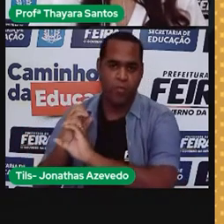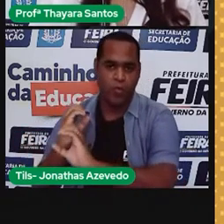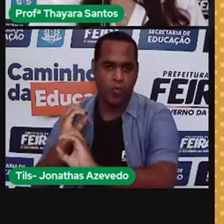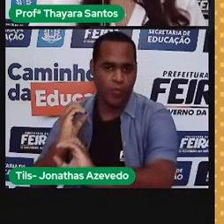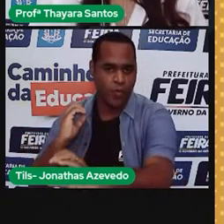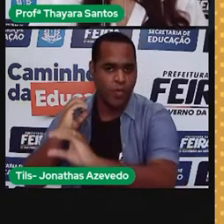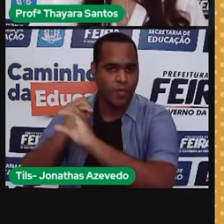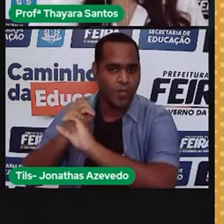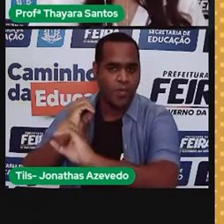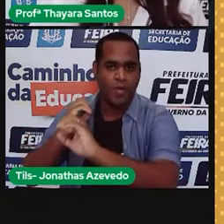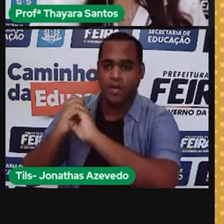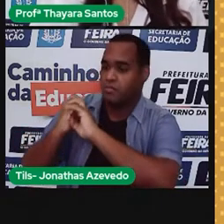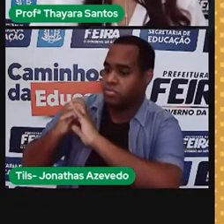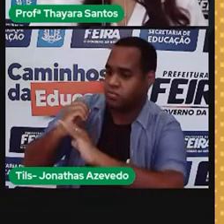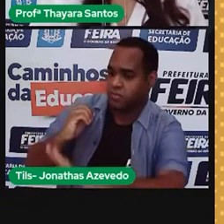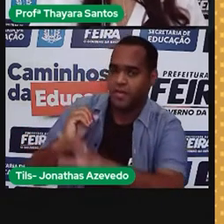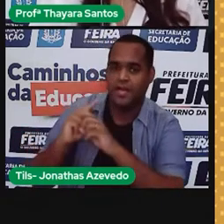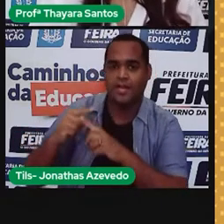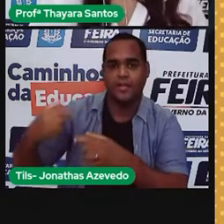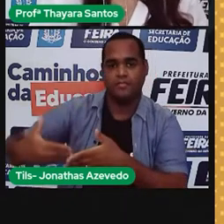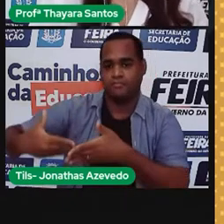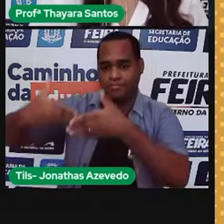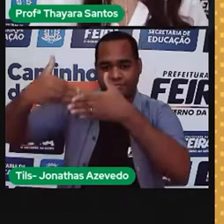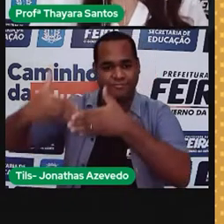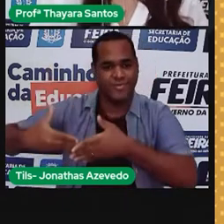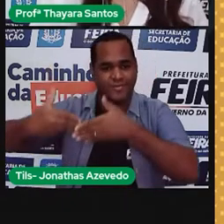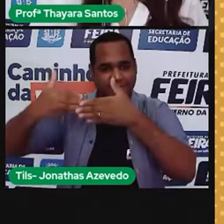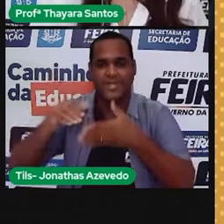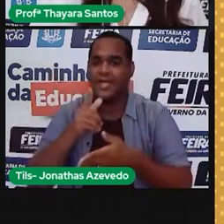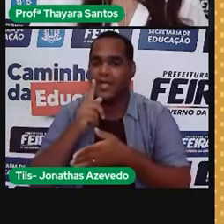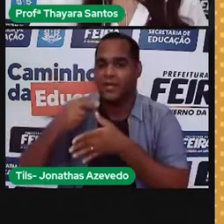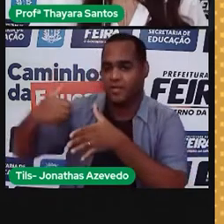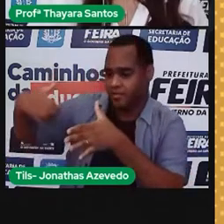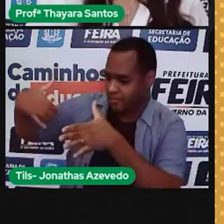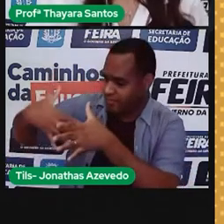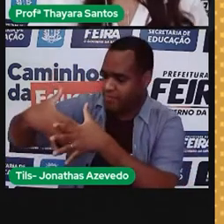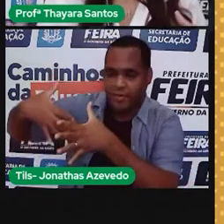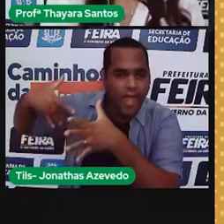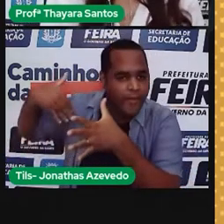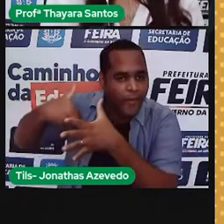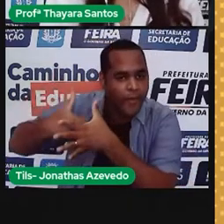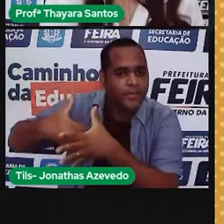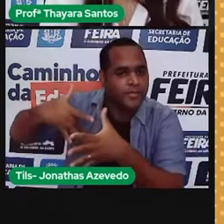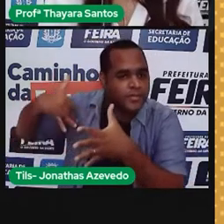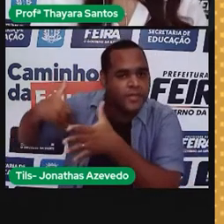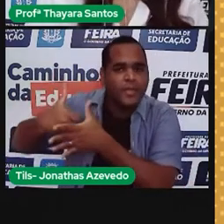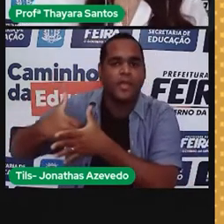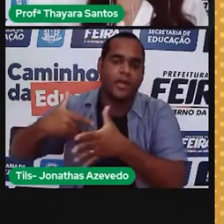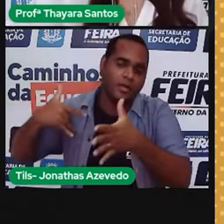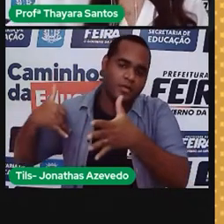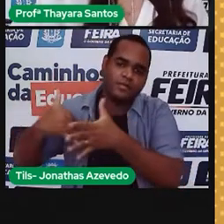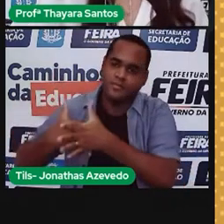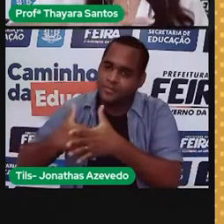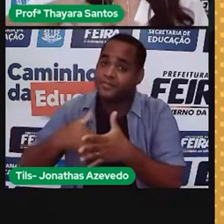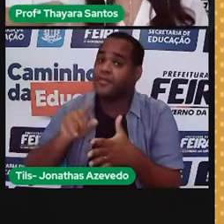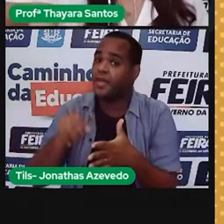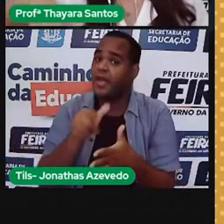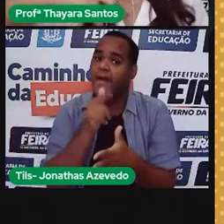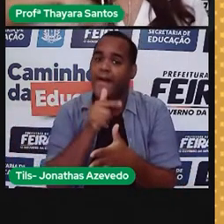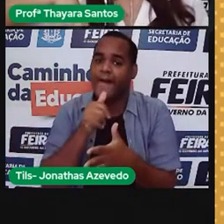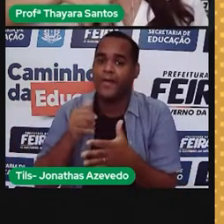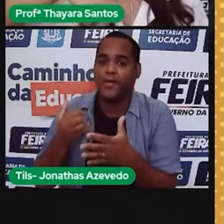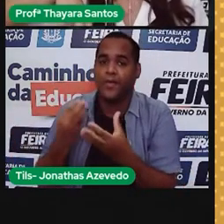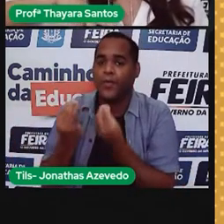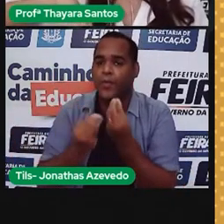ali uma barragem nos reservatórios e essa barragem está ali represando a água. Essa água fica